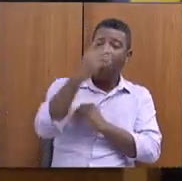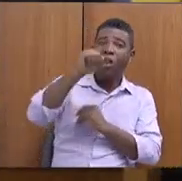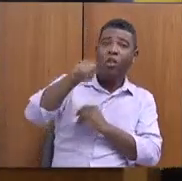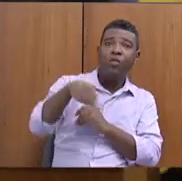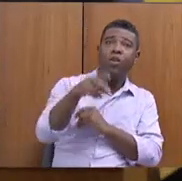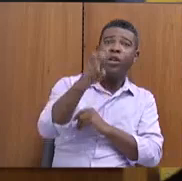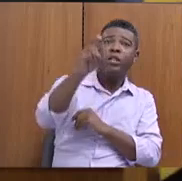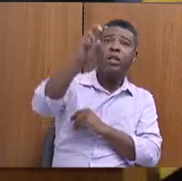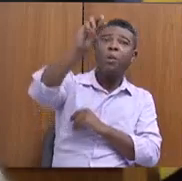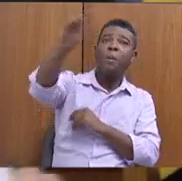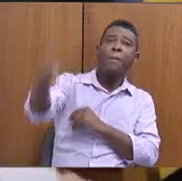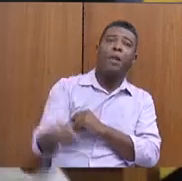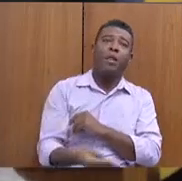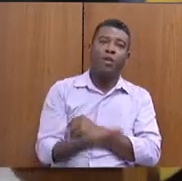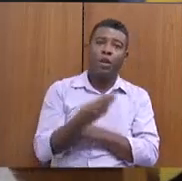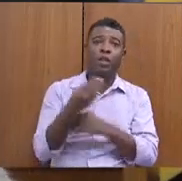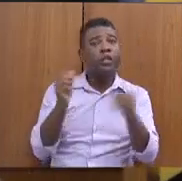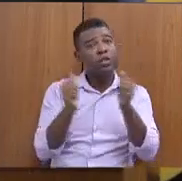e com o IDH também.